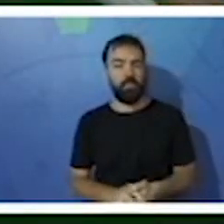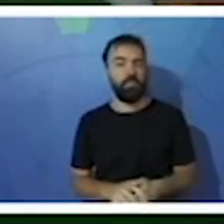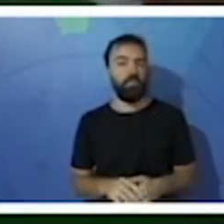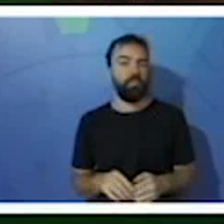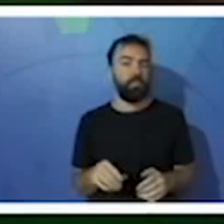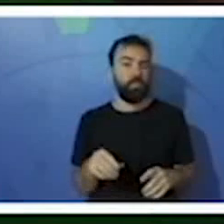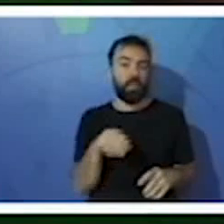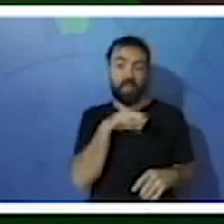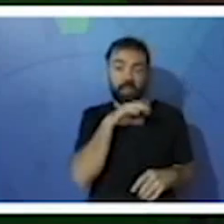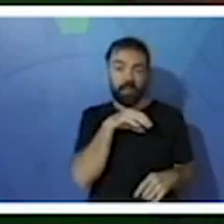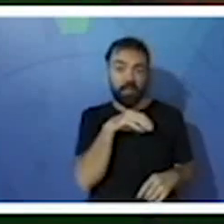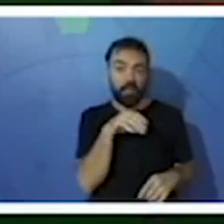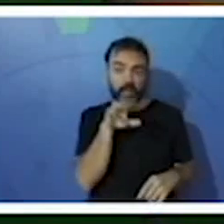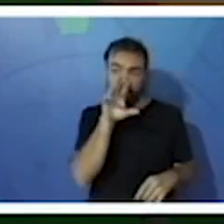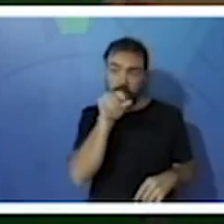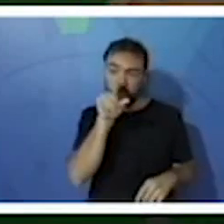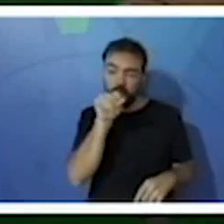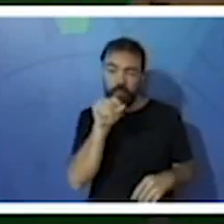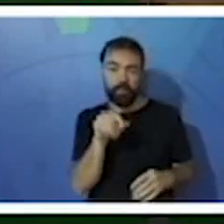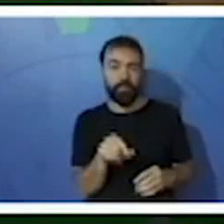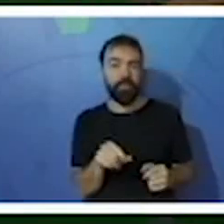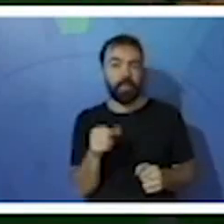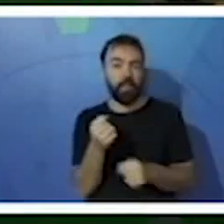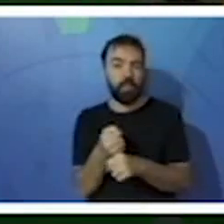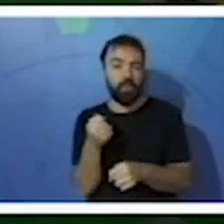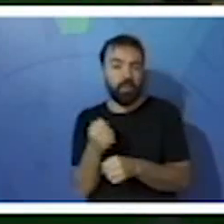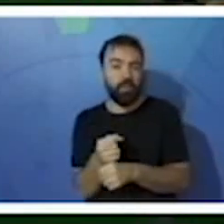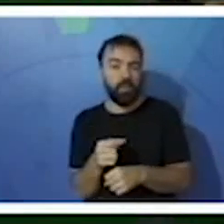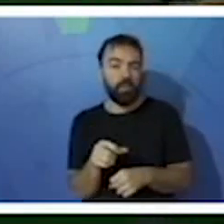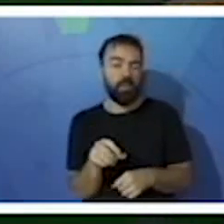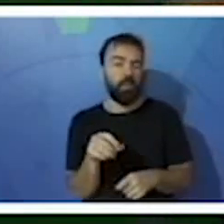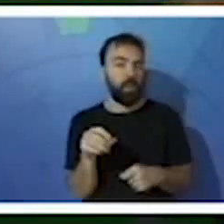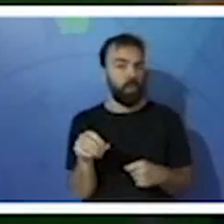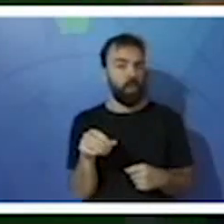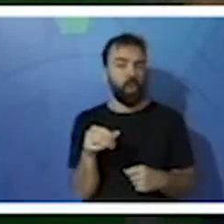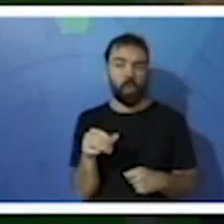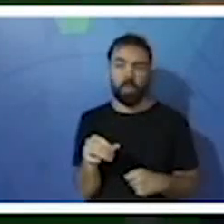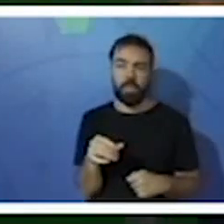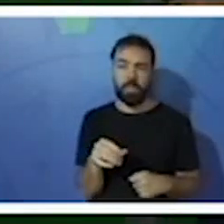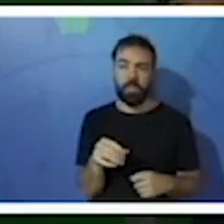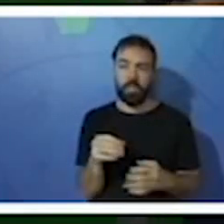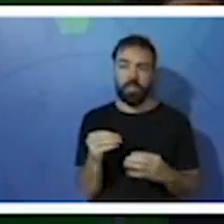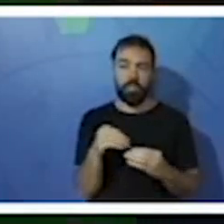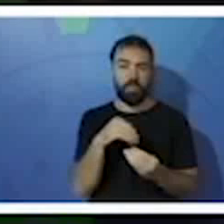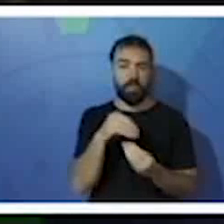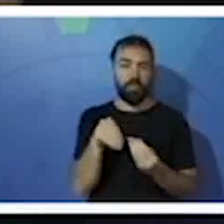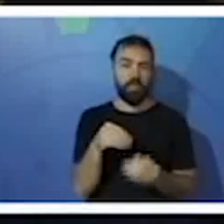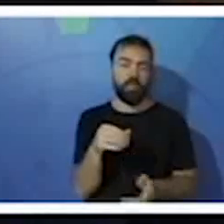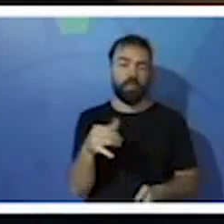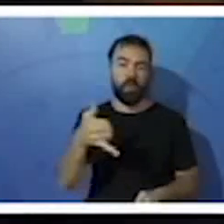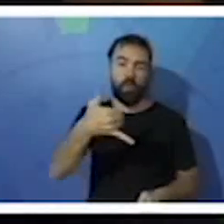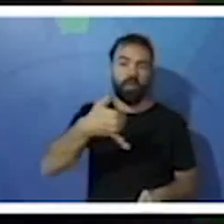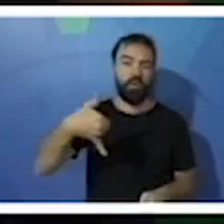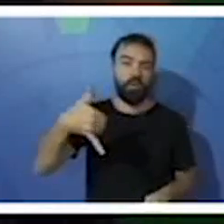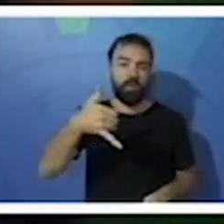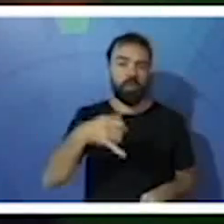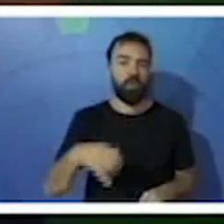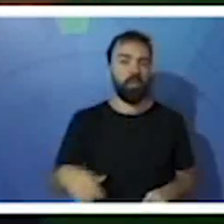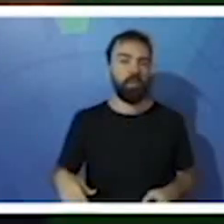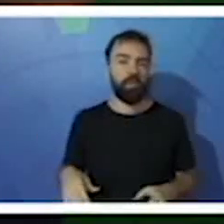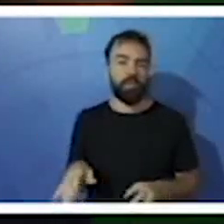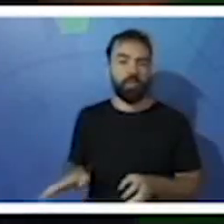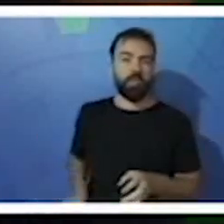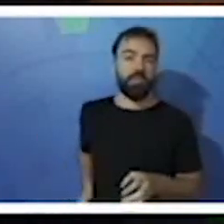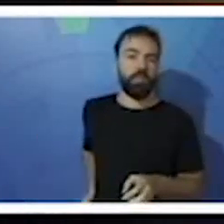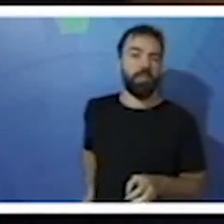substância oleosa na região da cauda, tá, crianças? Com o